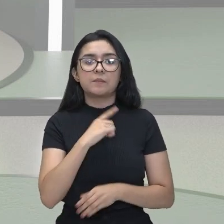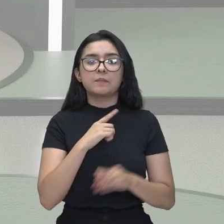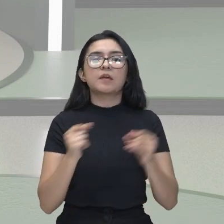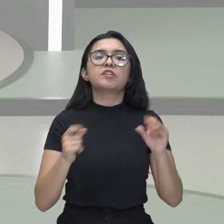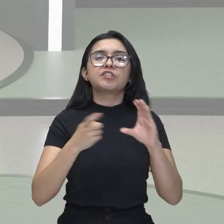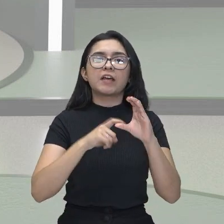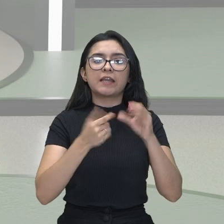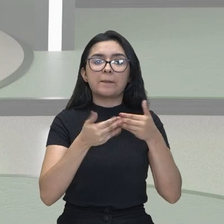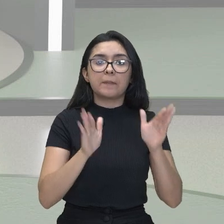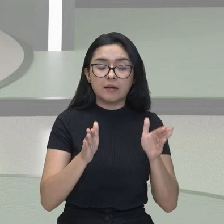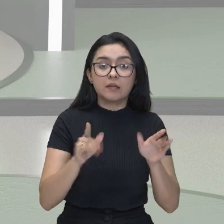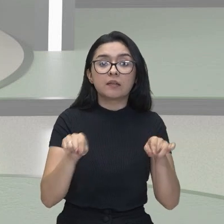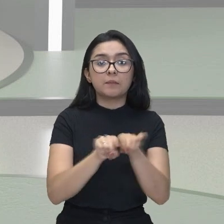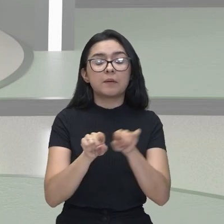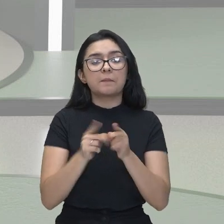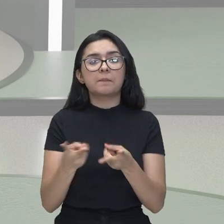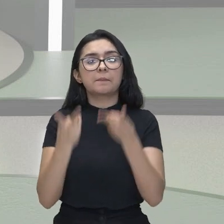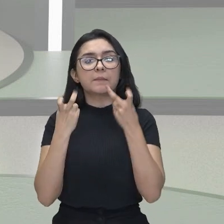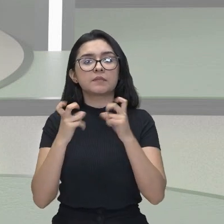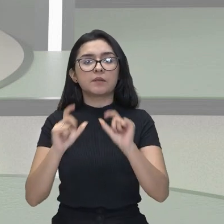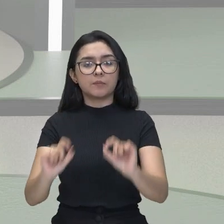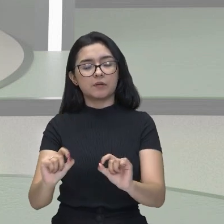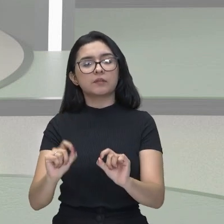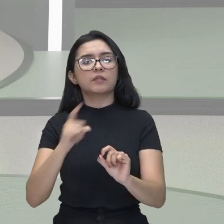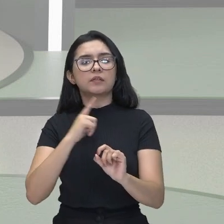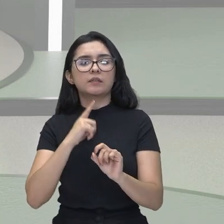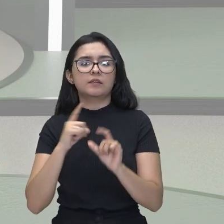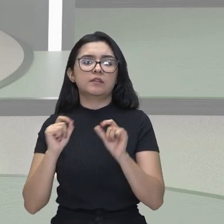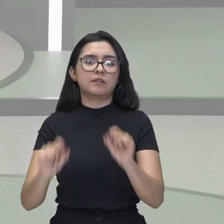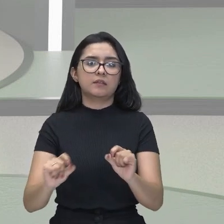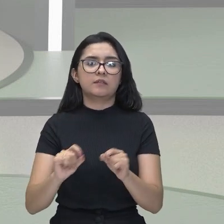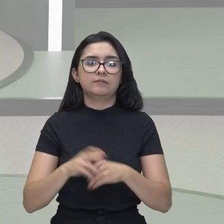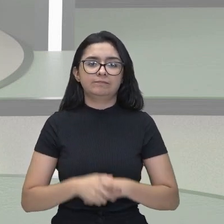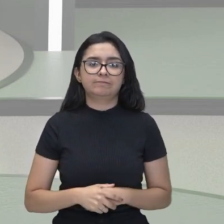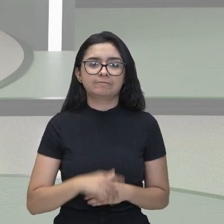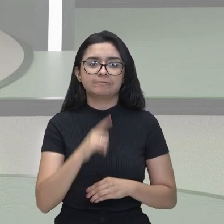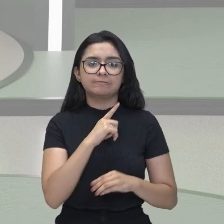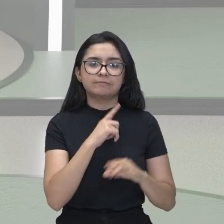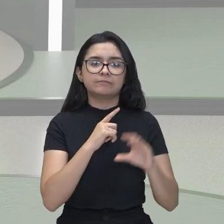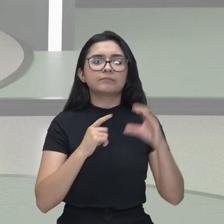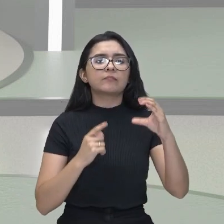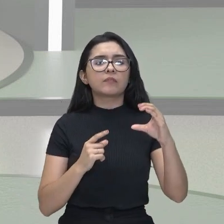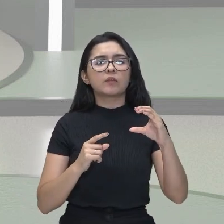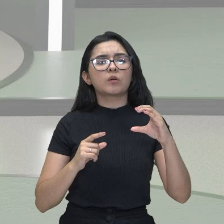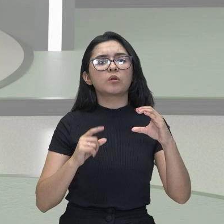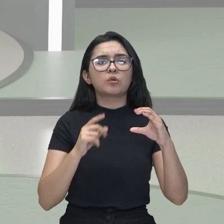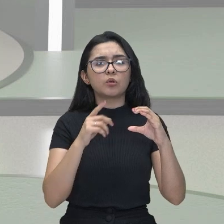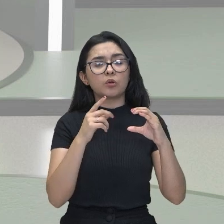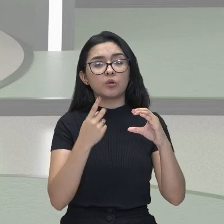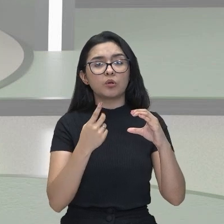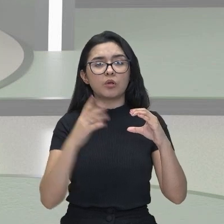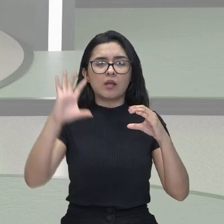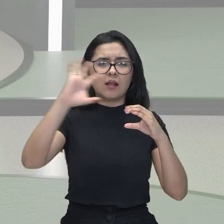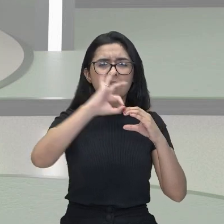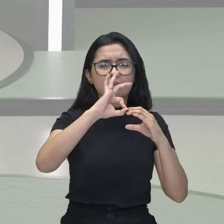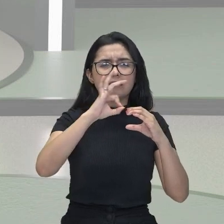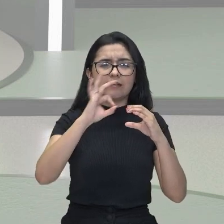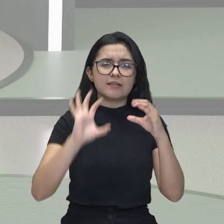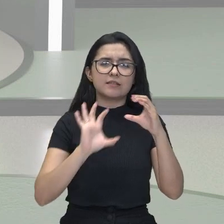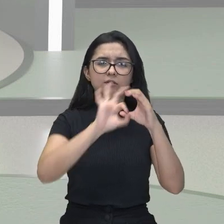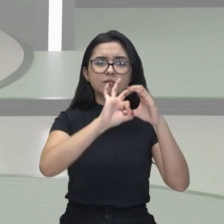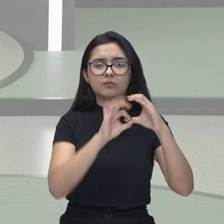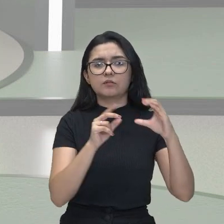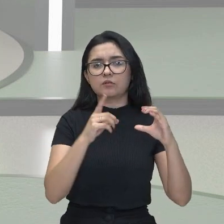percebo que eu tenho uma ligação dupla. Eu já penso